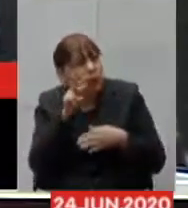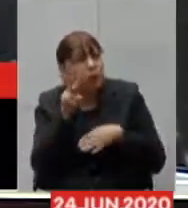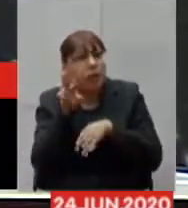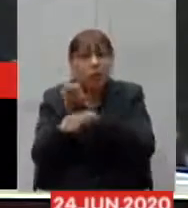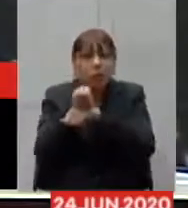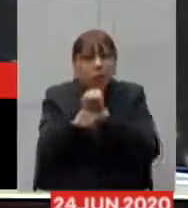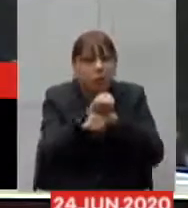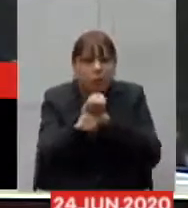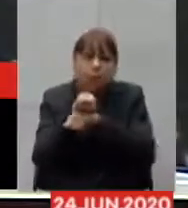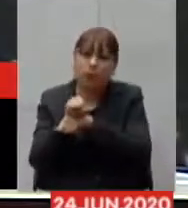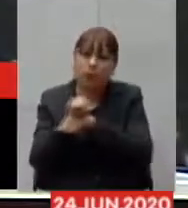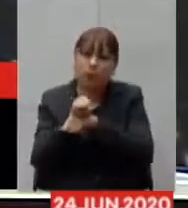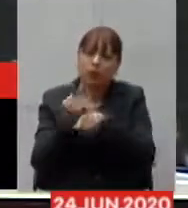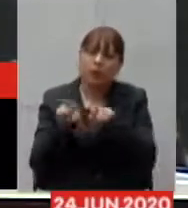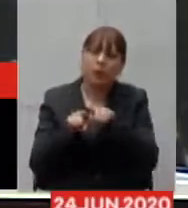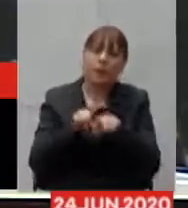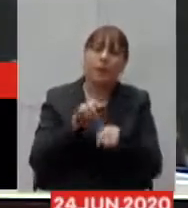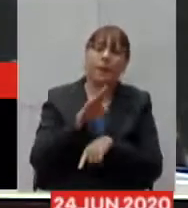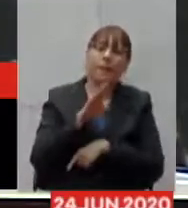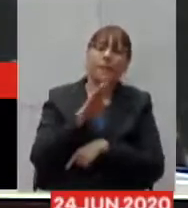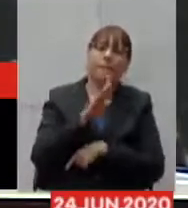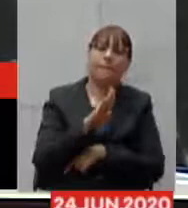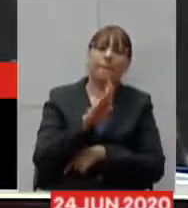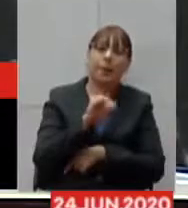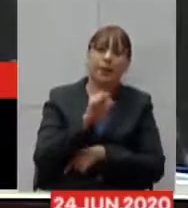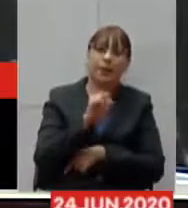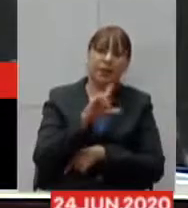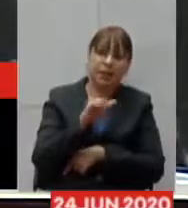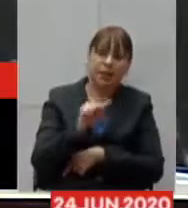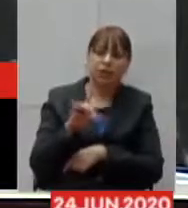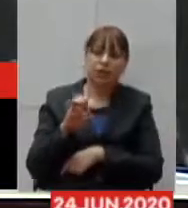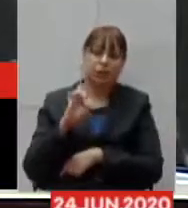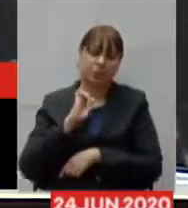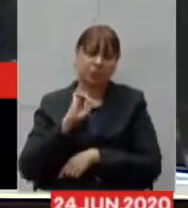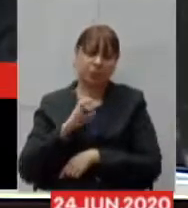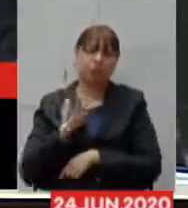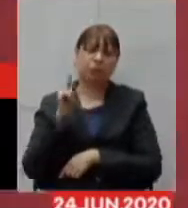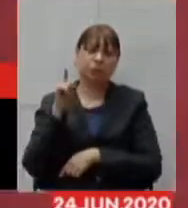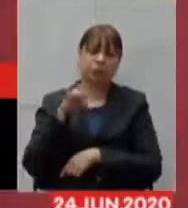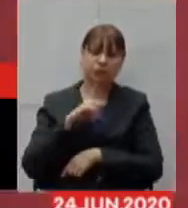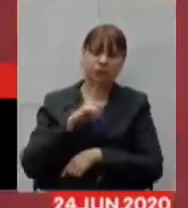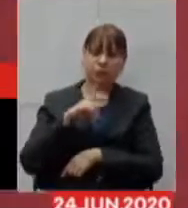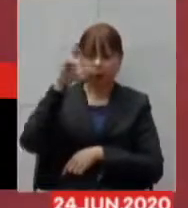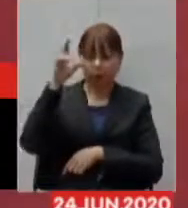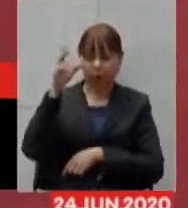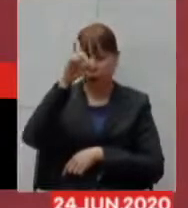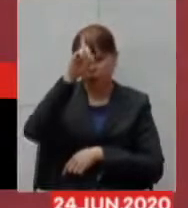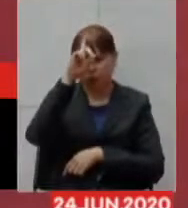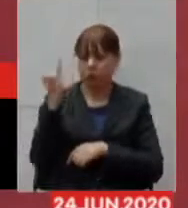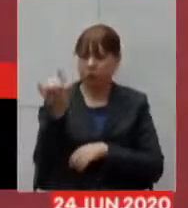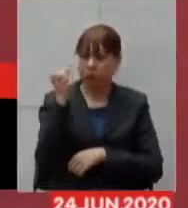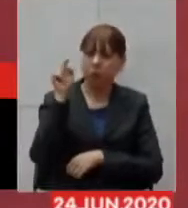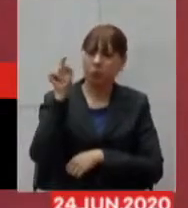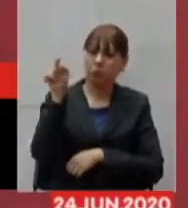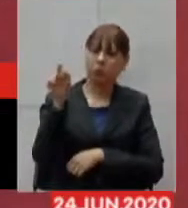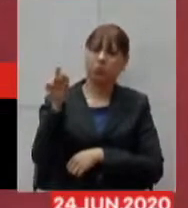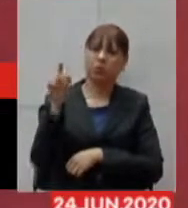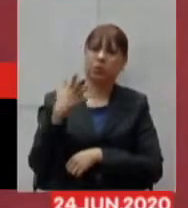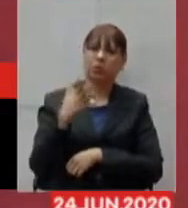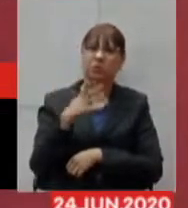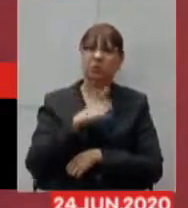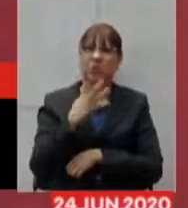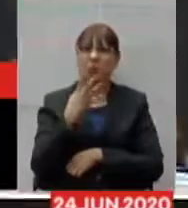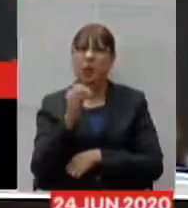em Brasília de Minas secretário o senhor sabe muito bem lá tem um hospital referência que atende Brasília de Minas que tem 40 mil